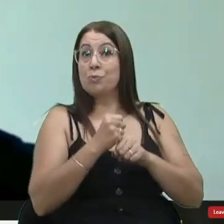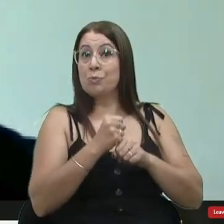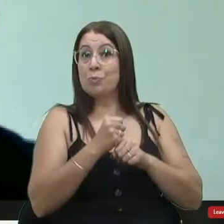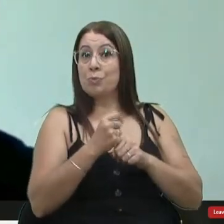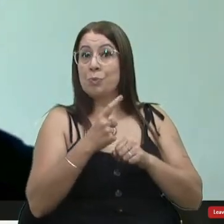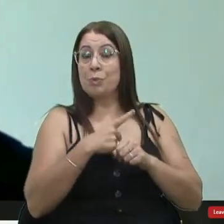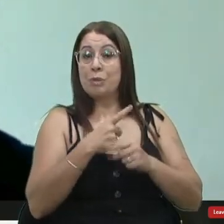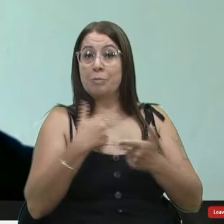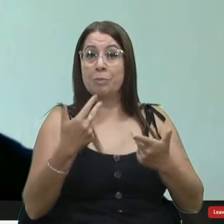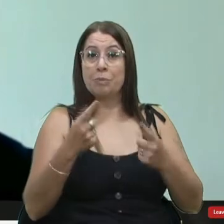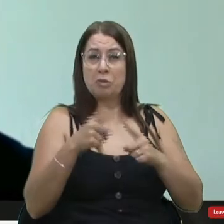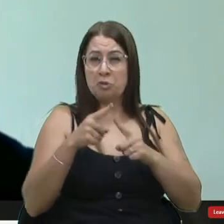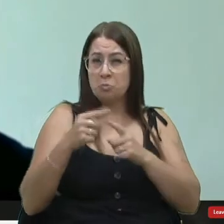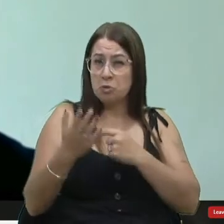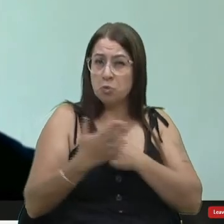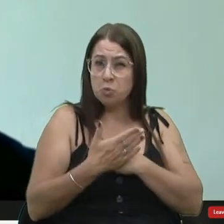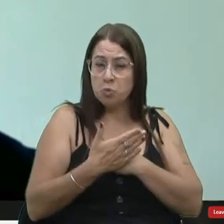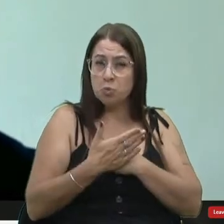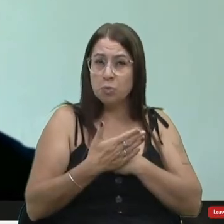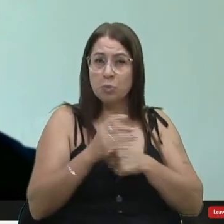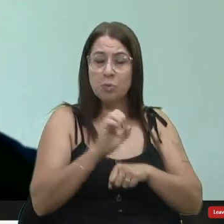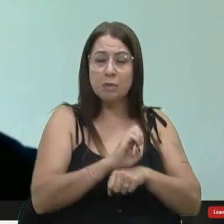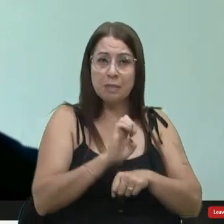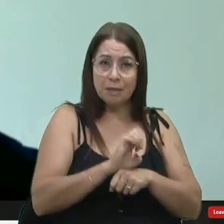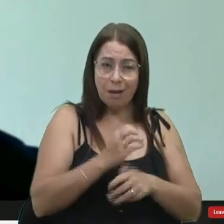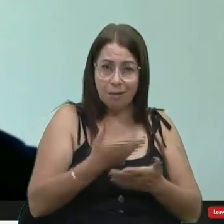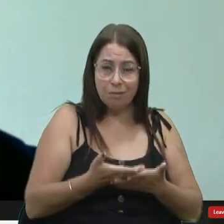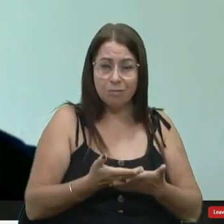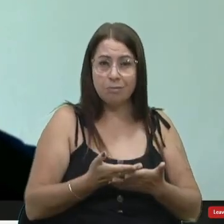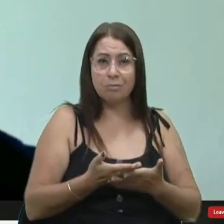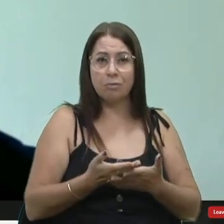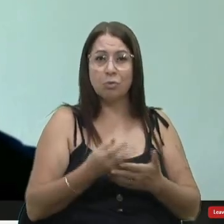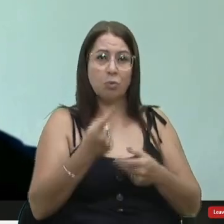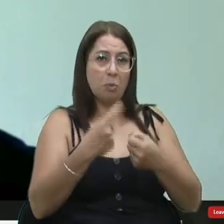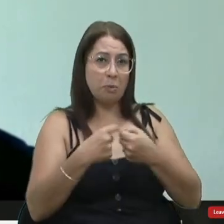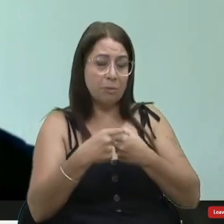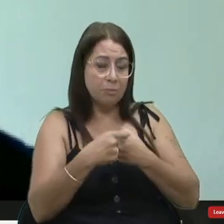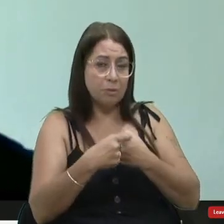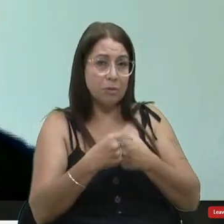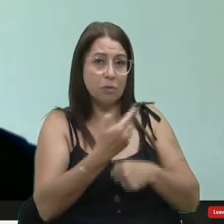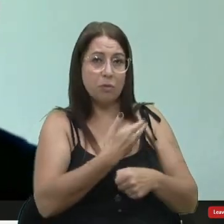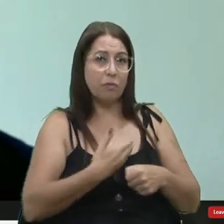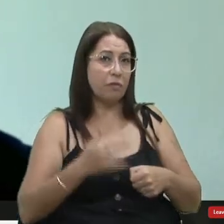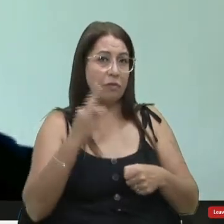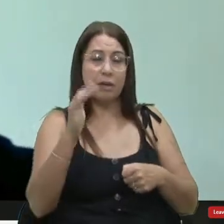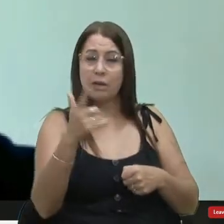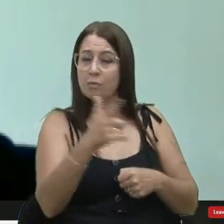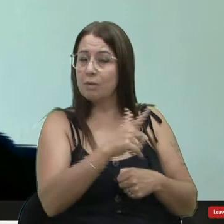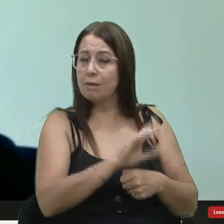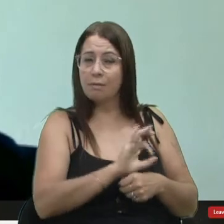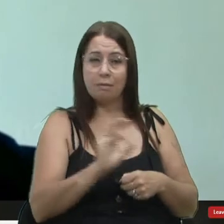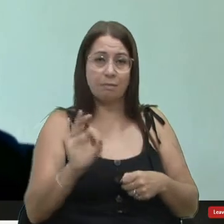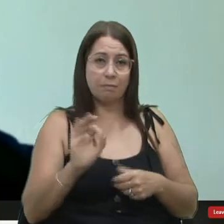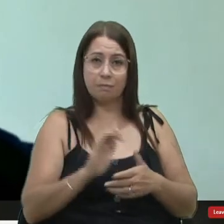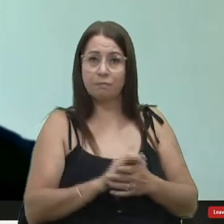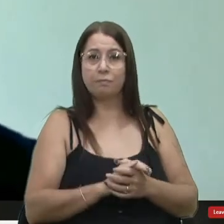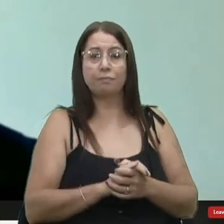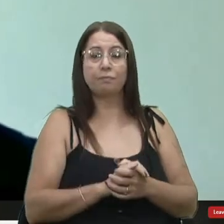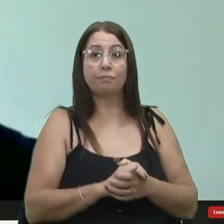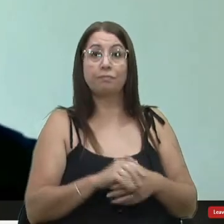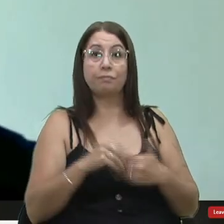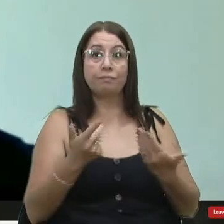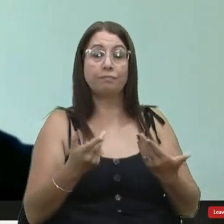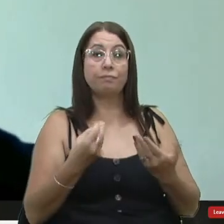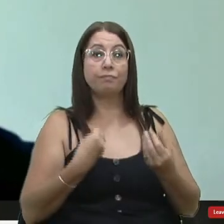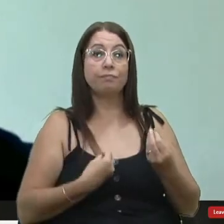algum tipo de ajuda do estado ou do município ou do governo federal não tem e aí vão